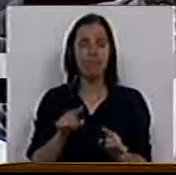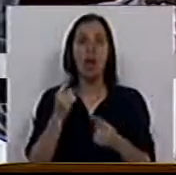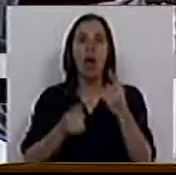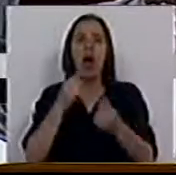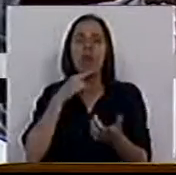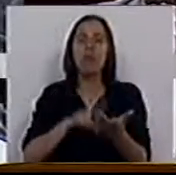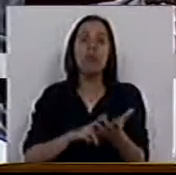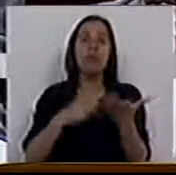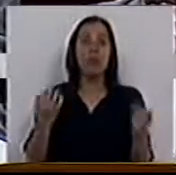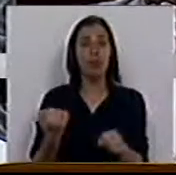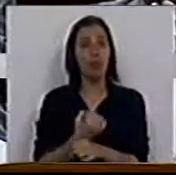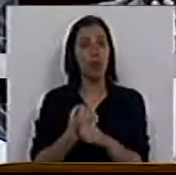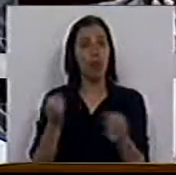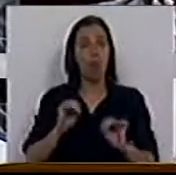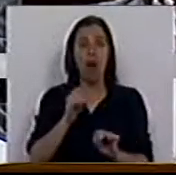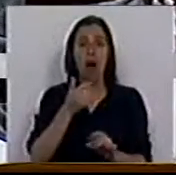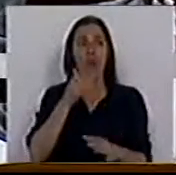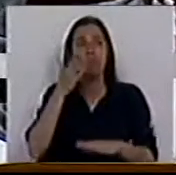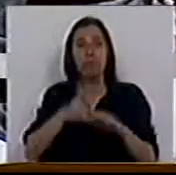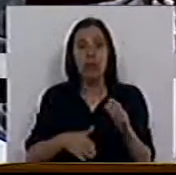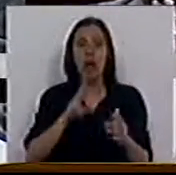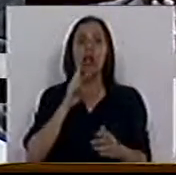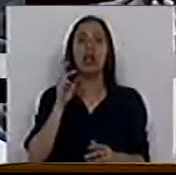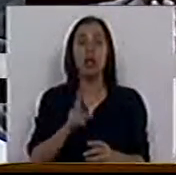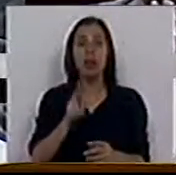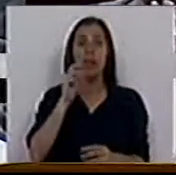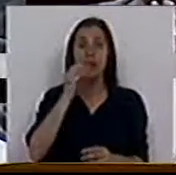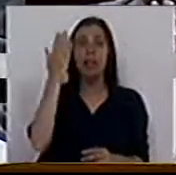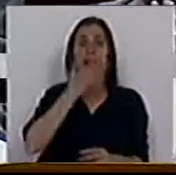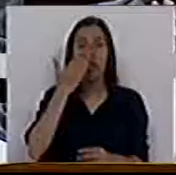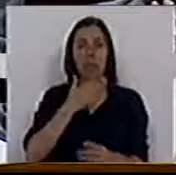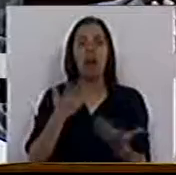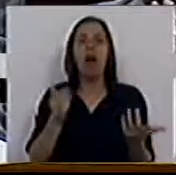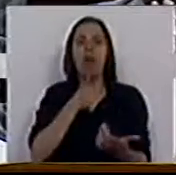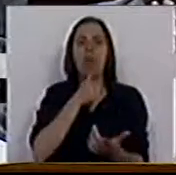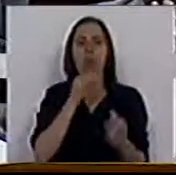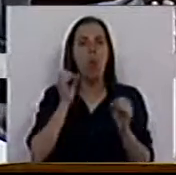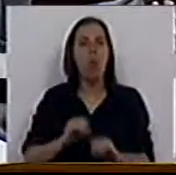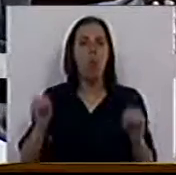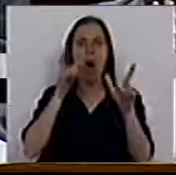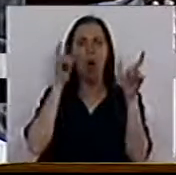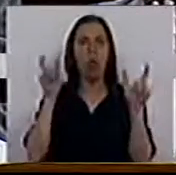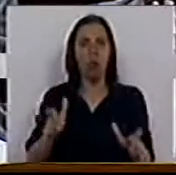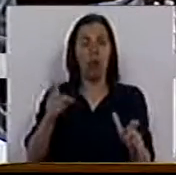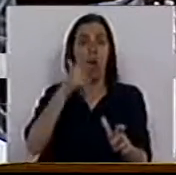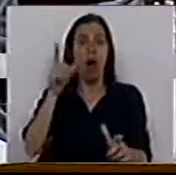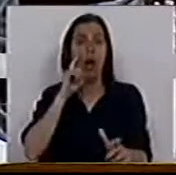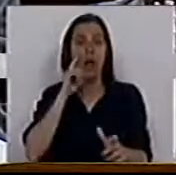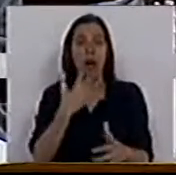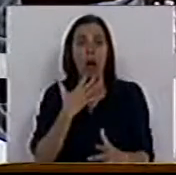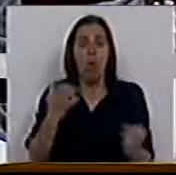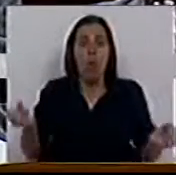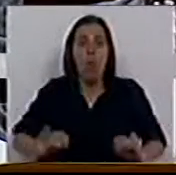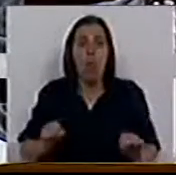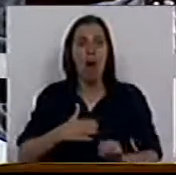Por algum motivo os serviços não têm capacidade para dar resposta em 30 dias e não há um controle absoluto nem uma garantia de